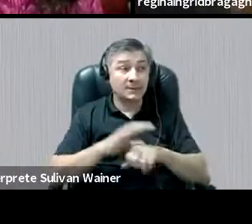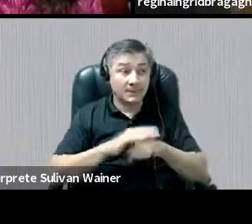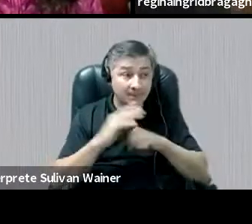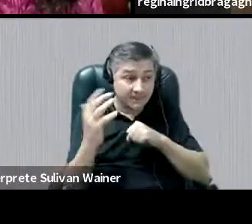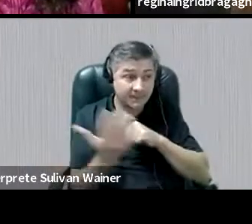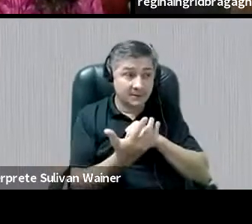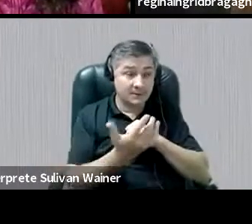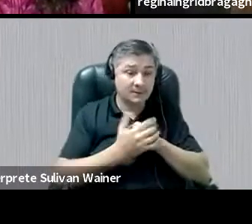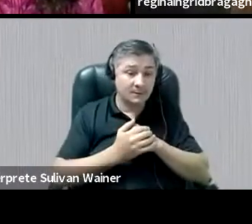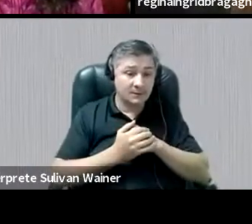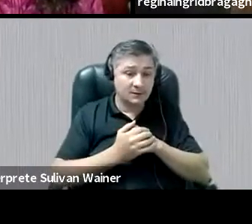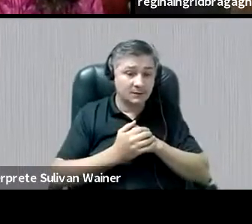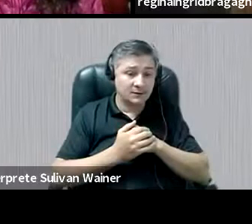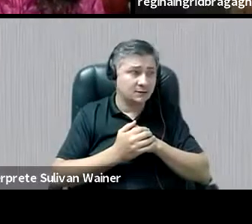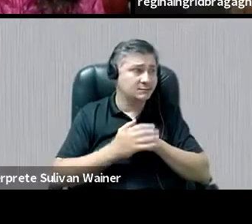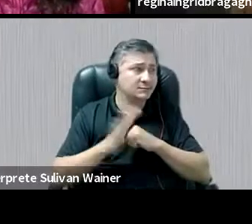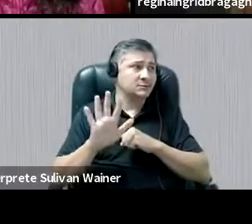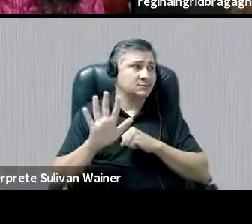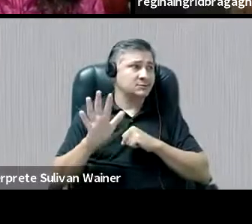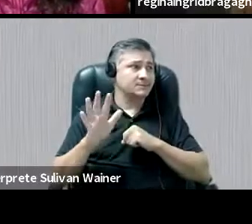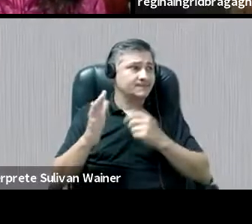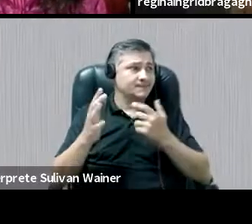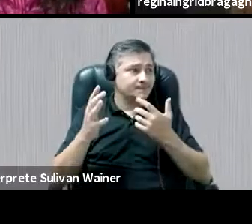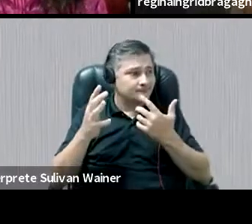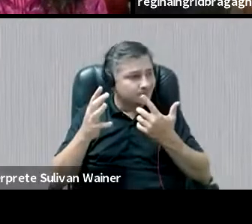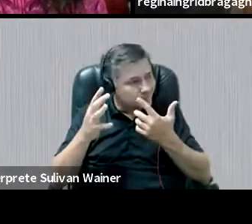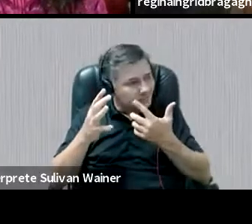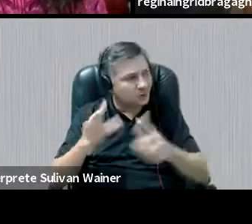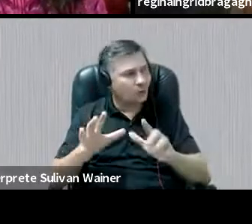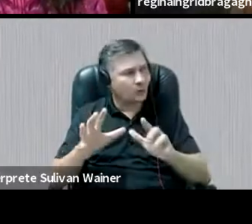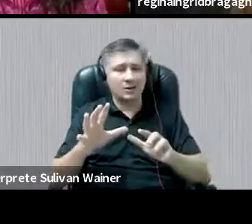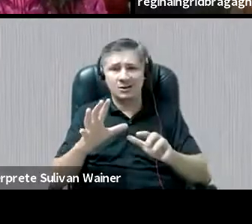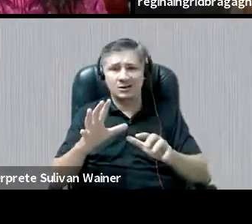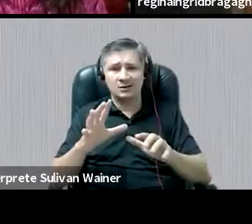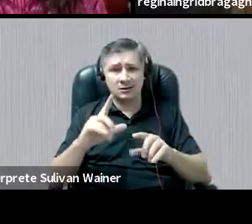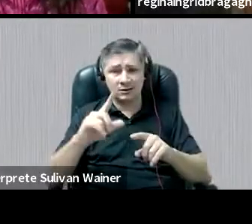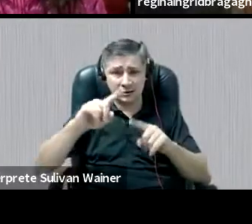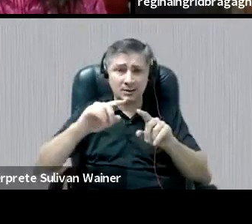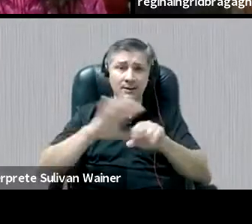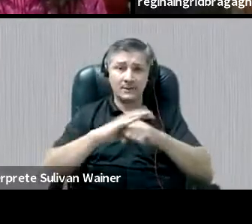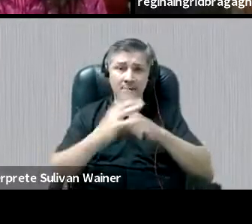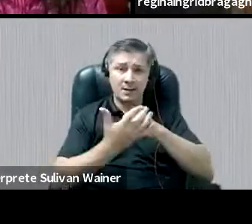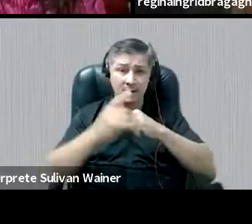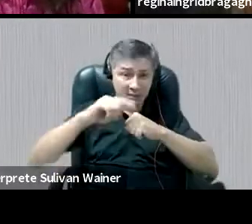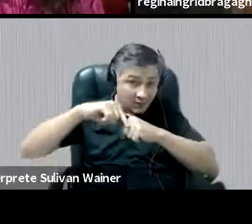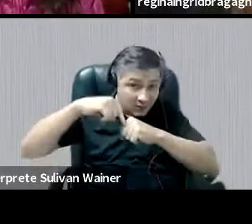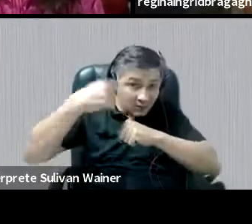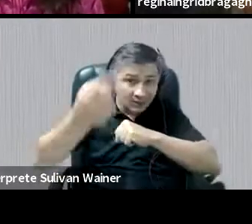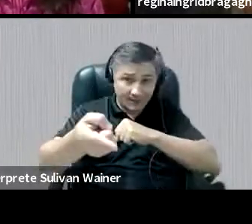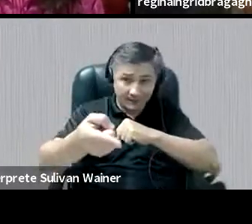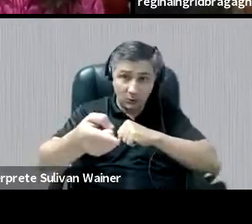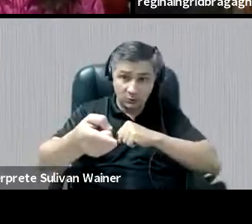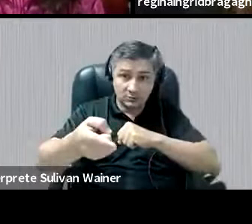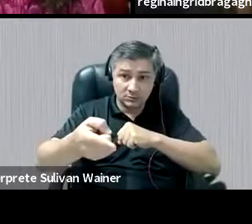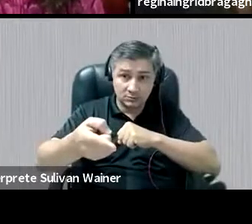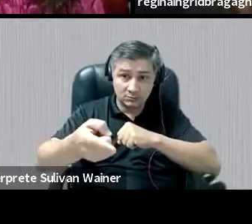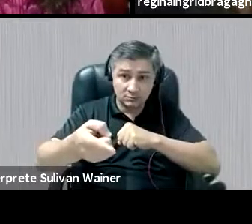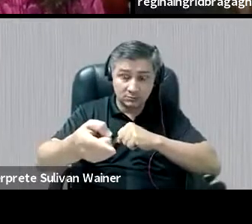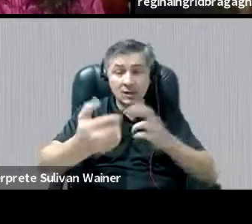né? Eu só não gostaria, né? Que o pós-pandemia fosse, né? Que a